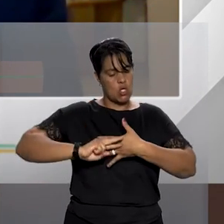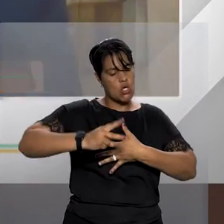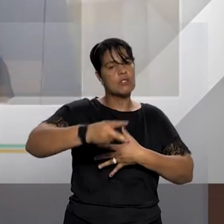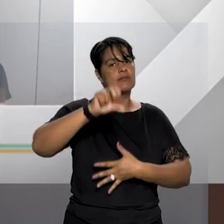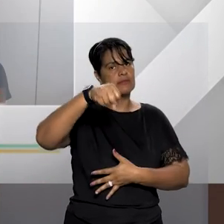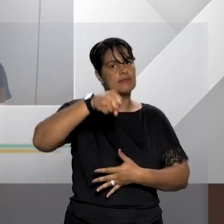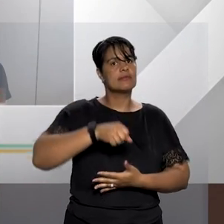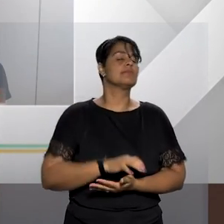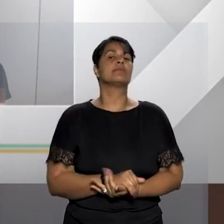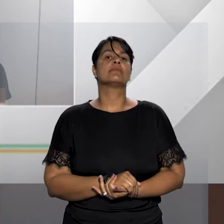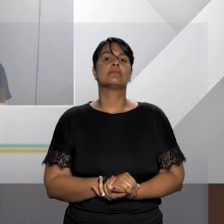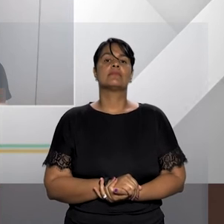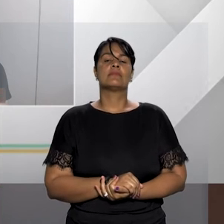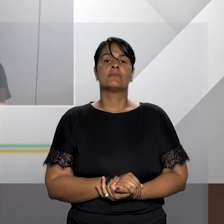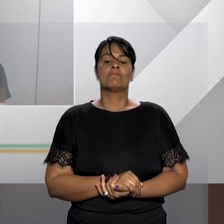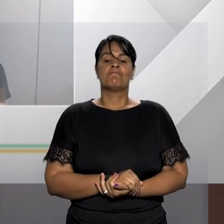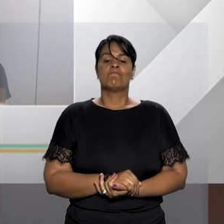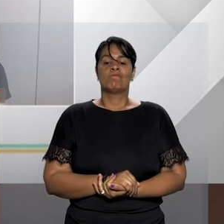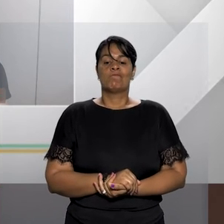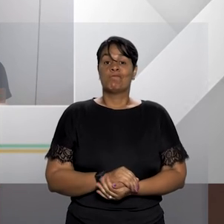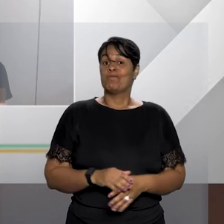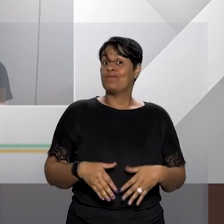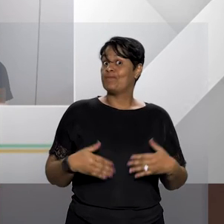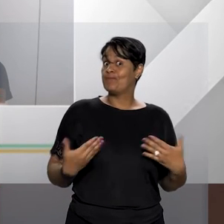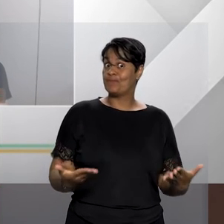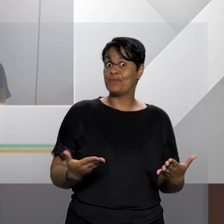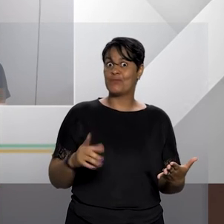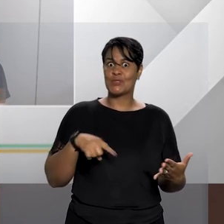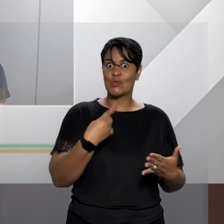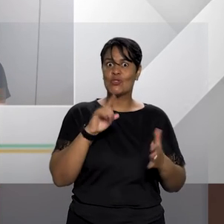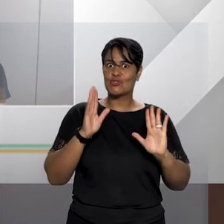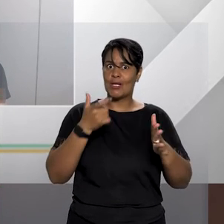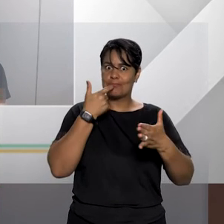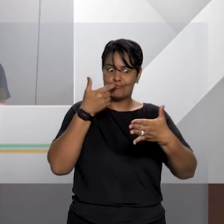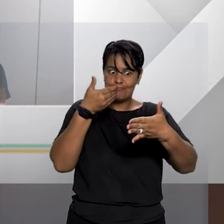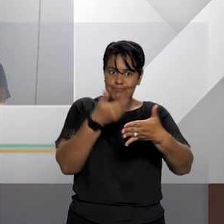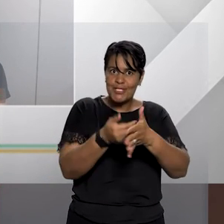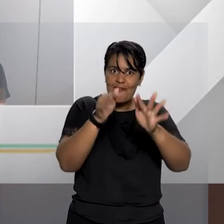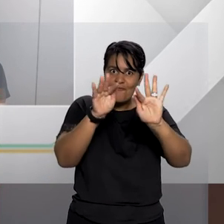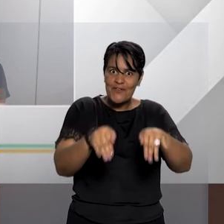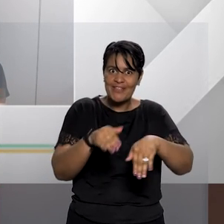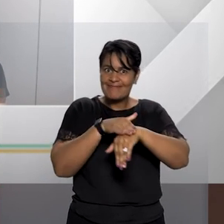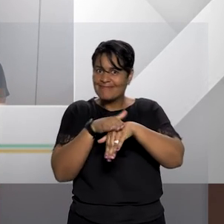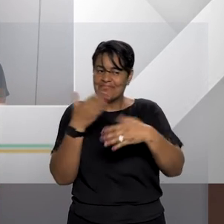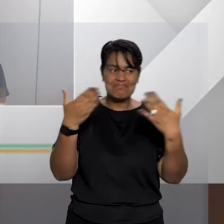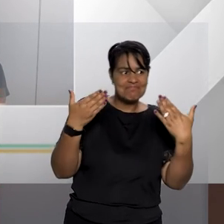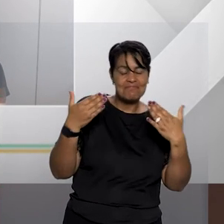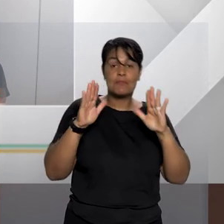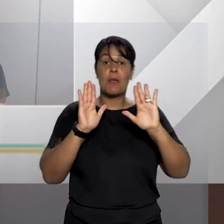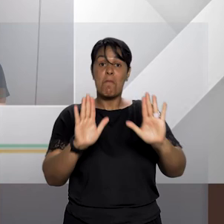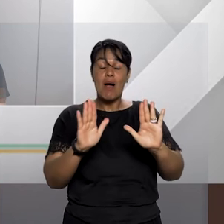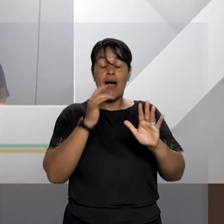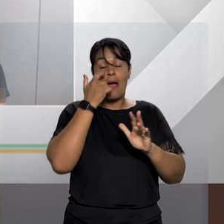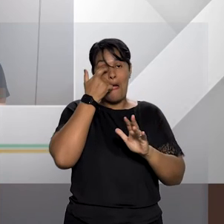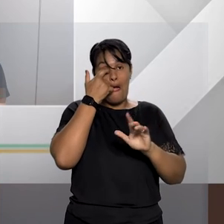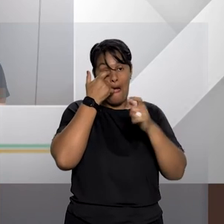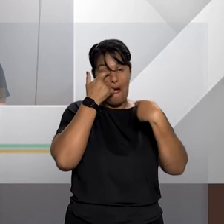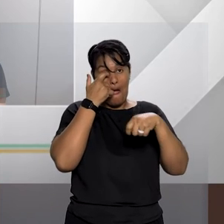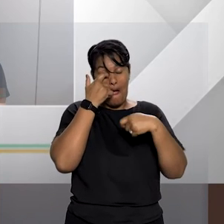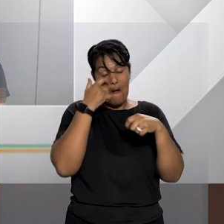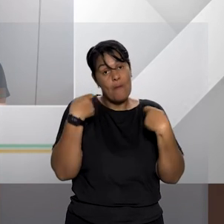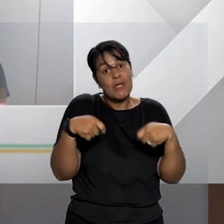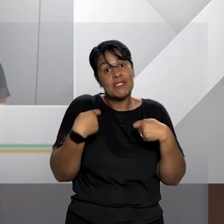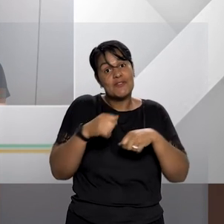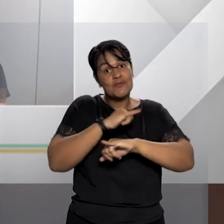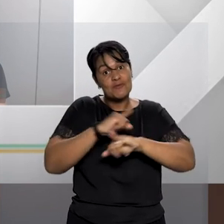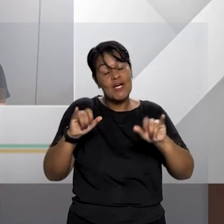ofensou Bom, a gente já está aí se encaminhando para o final da nossa conversa mas antes eu gostaria de destacar que a